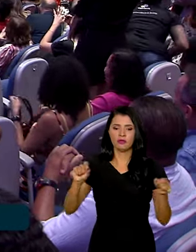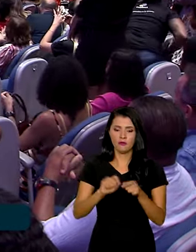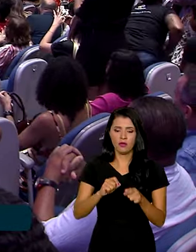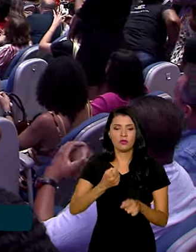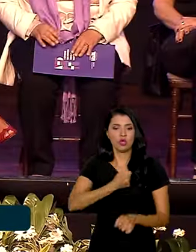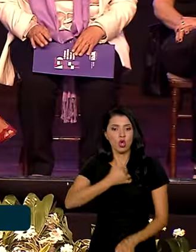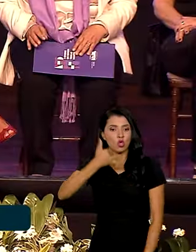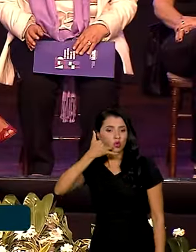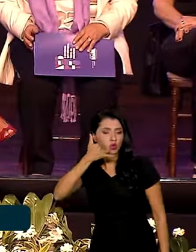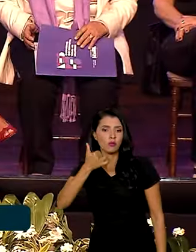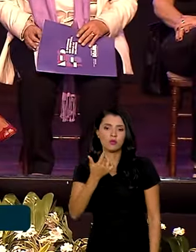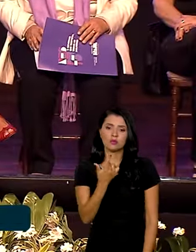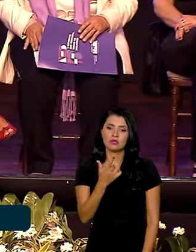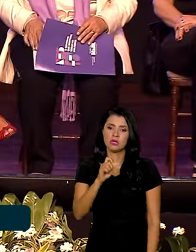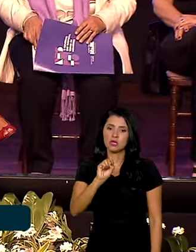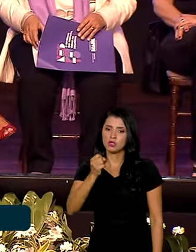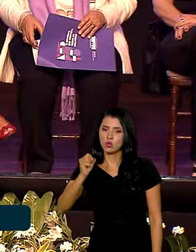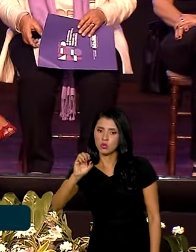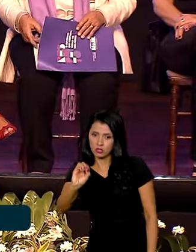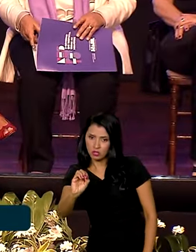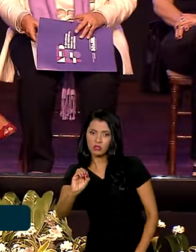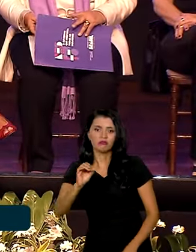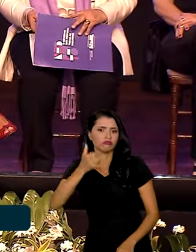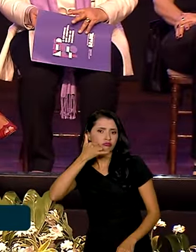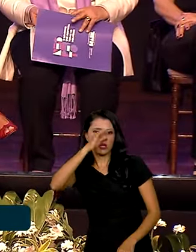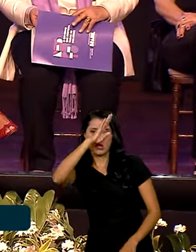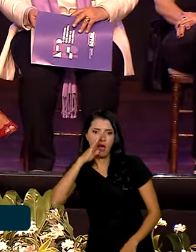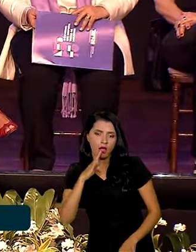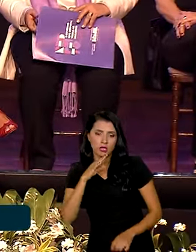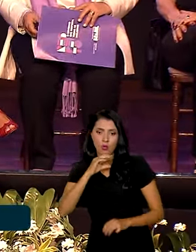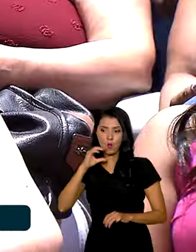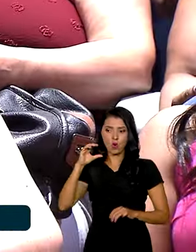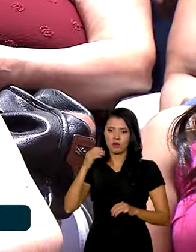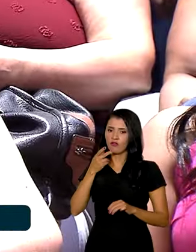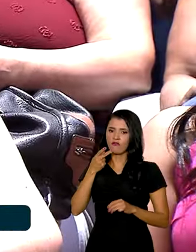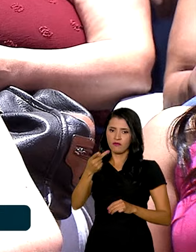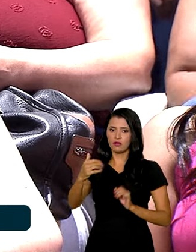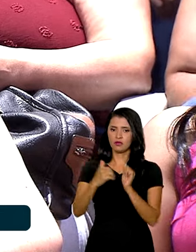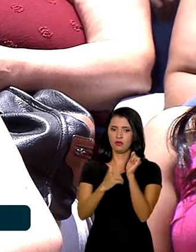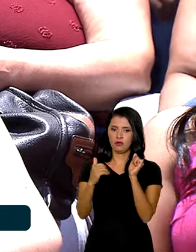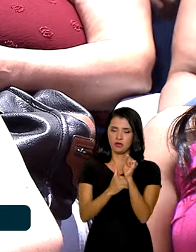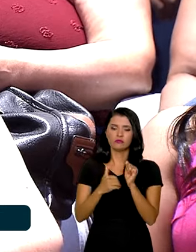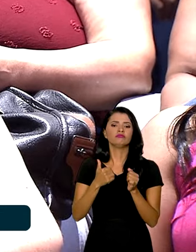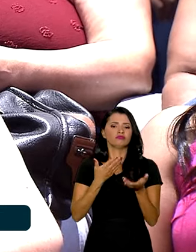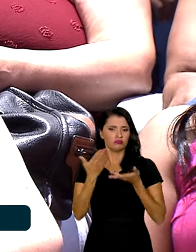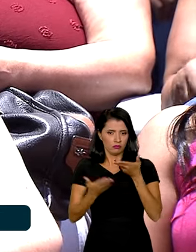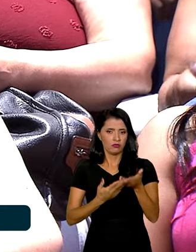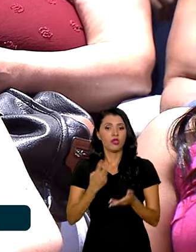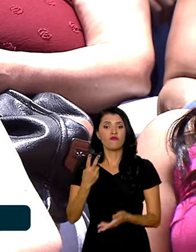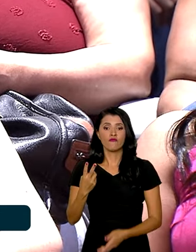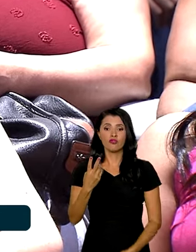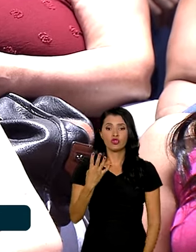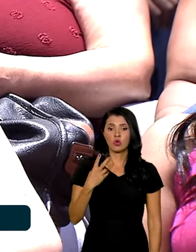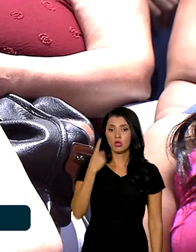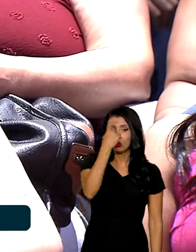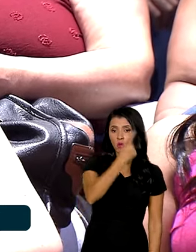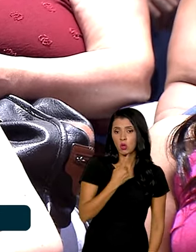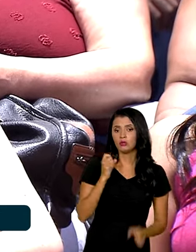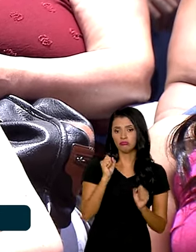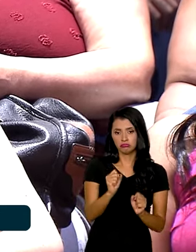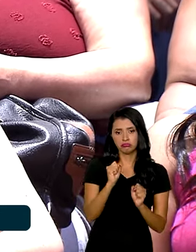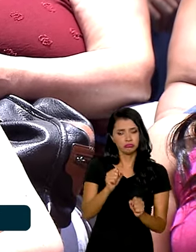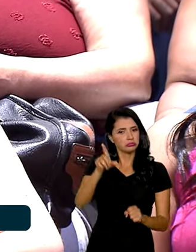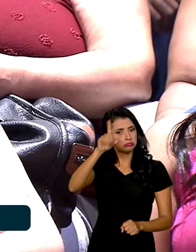180. A ligação é gratuita e confidencial e o serviço funciona 24 horas por dia,